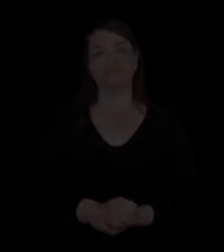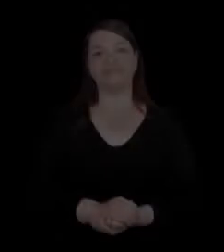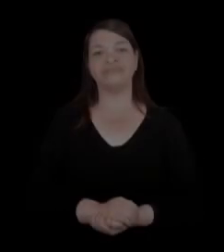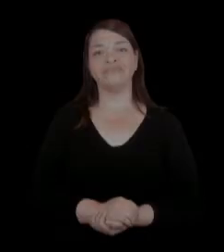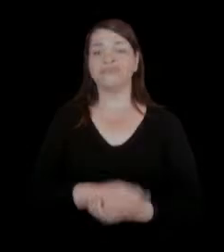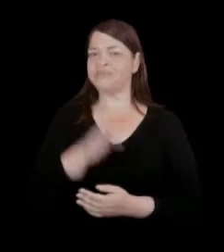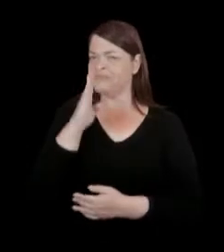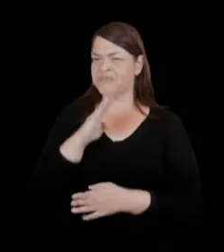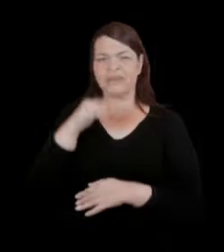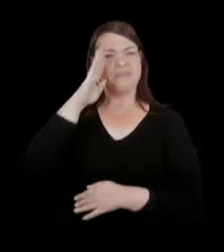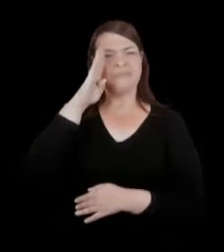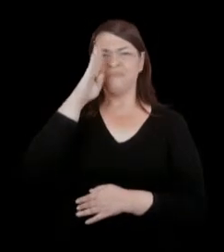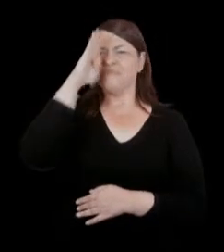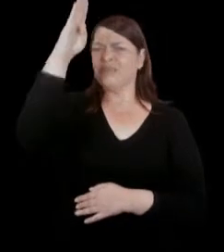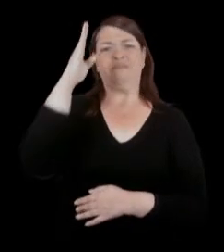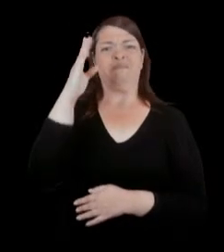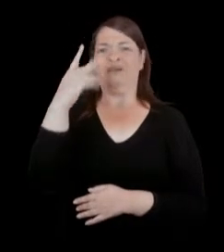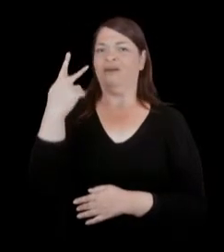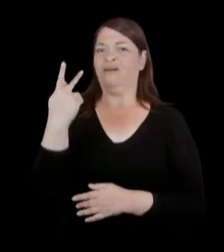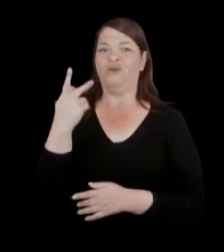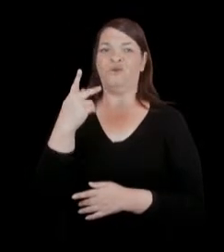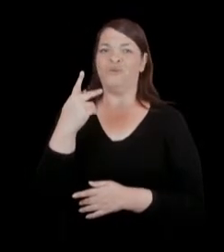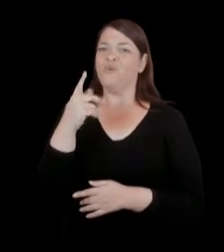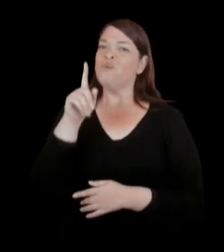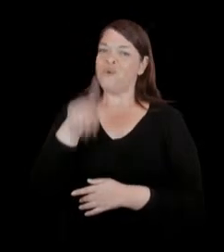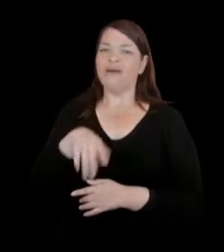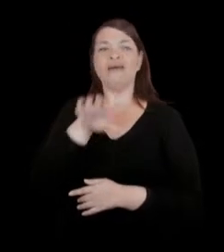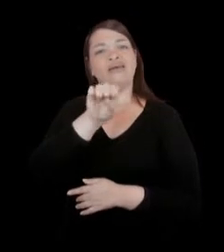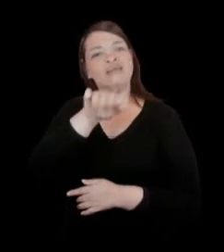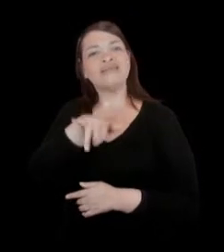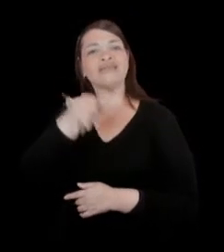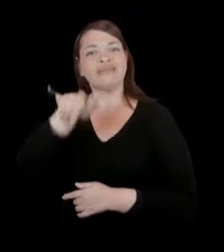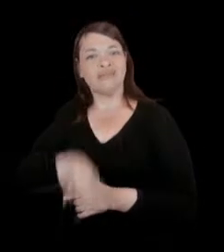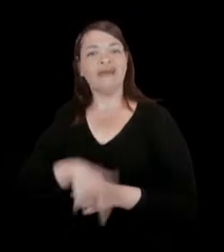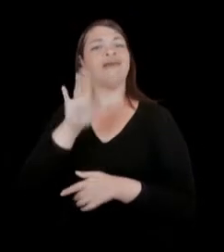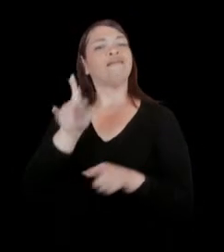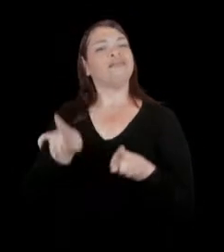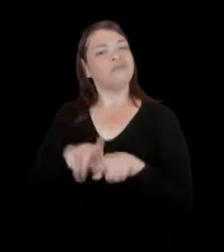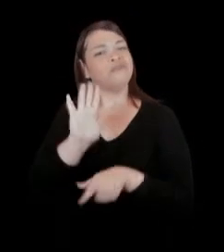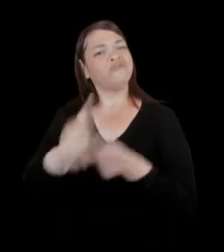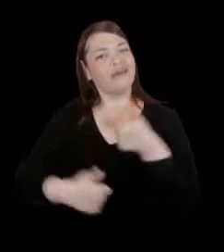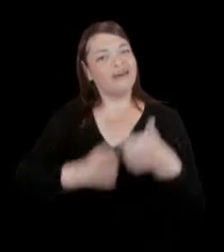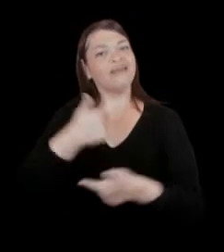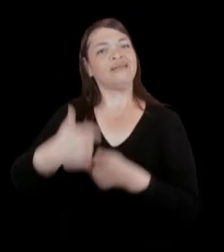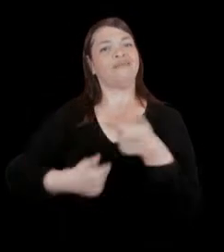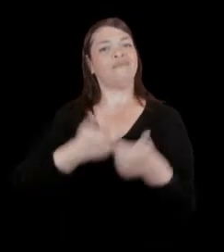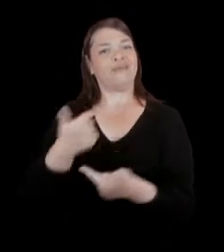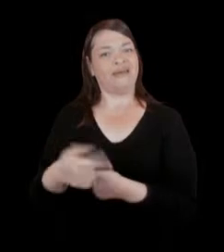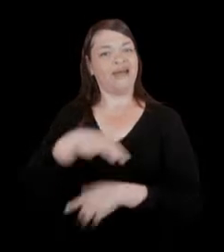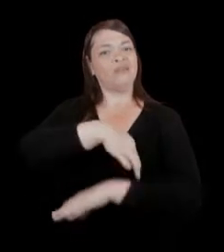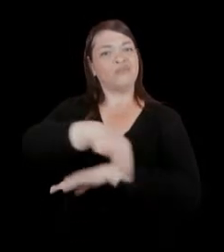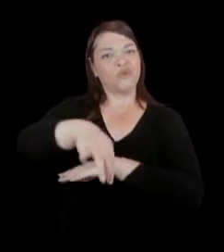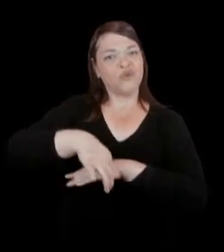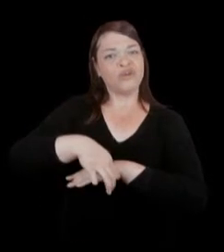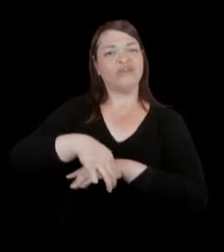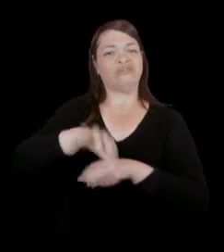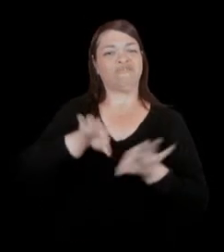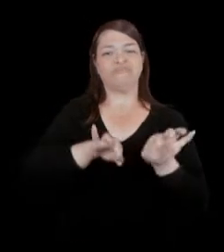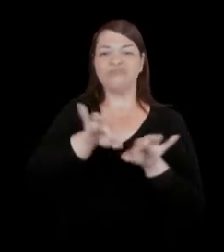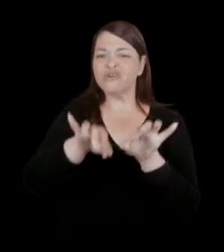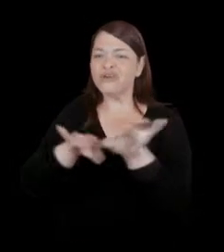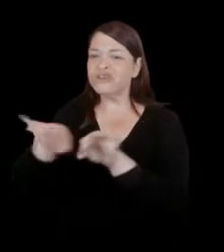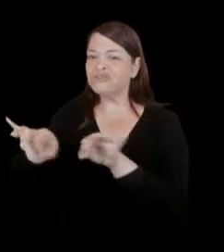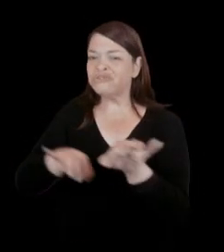importante que isso ainda, o Isai também já tinha trabalhado em projetos que, embora separadamente,